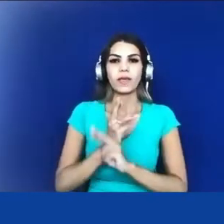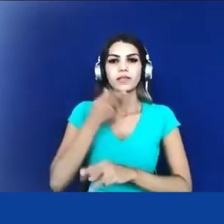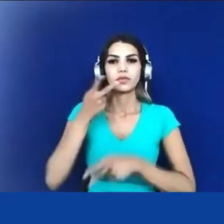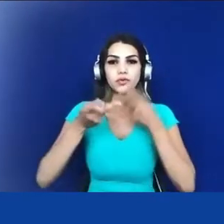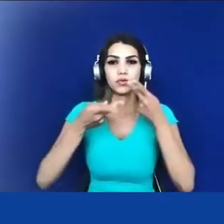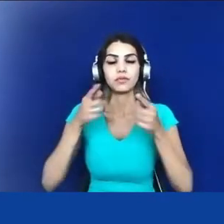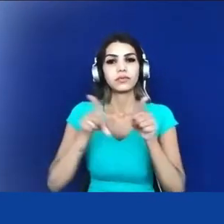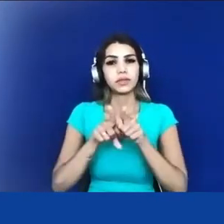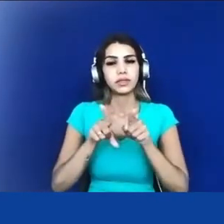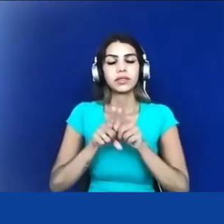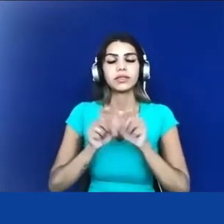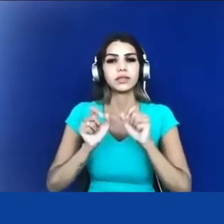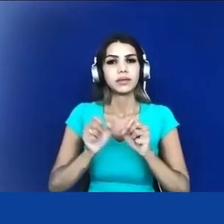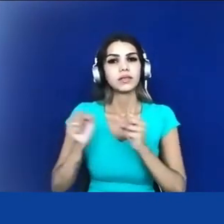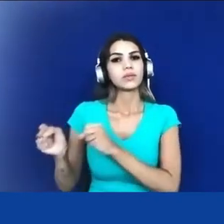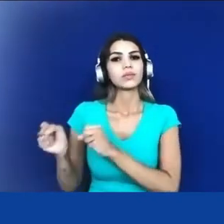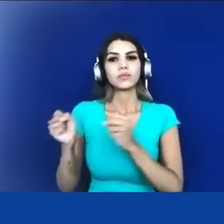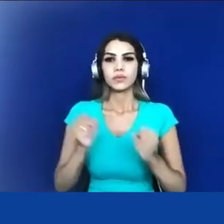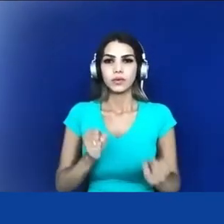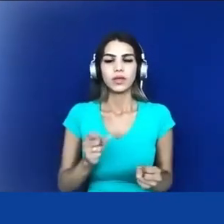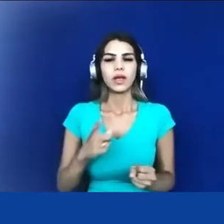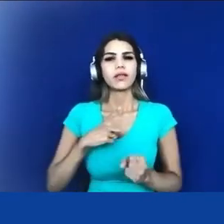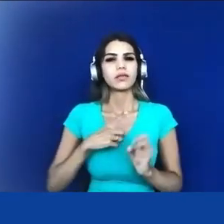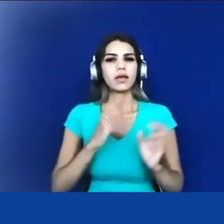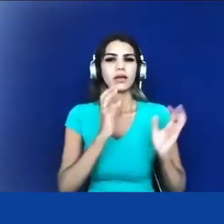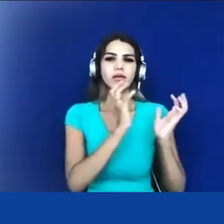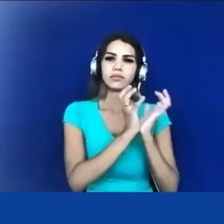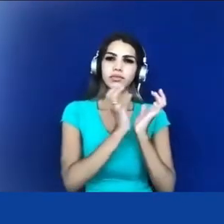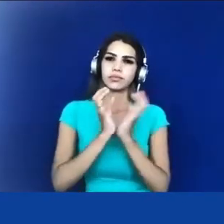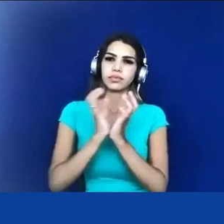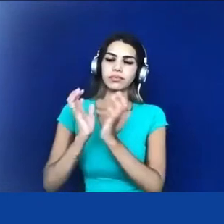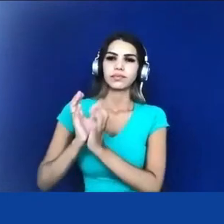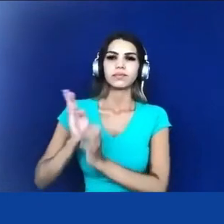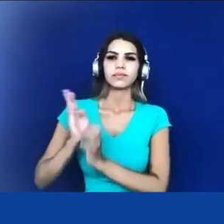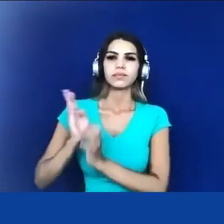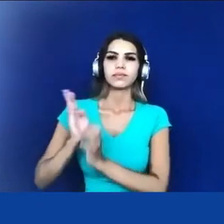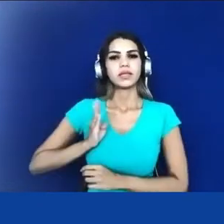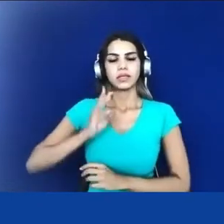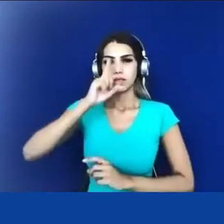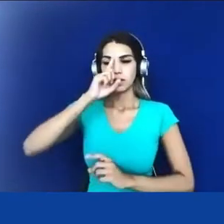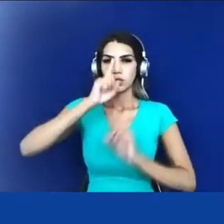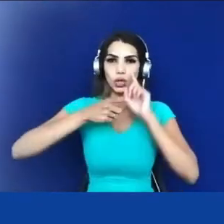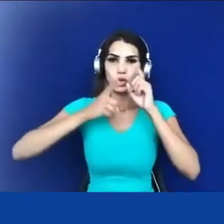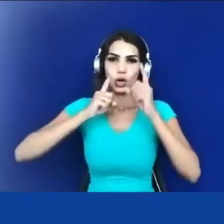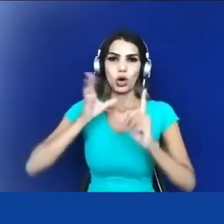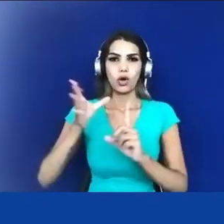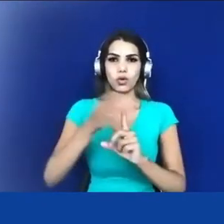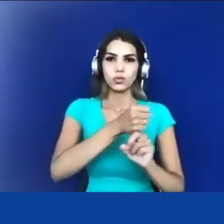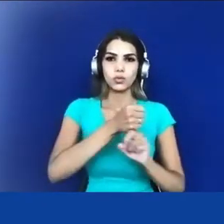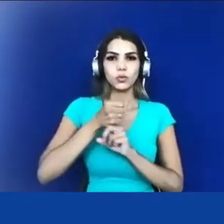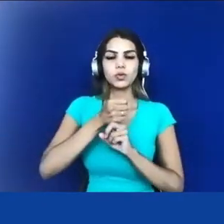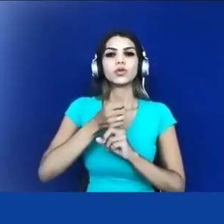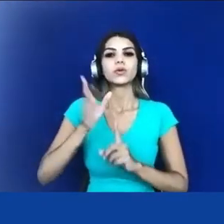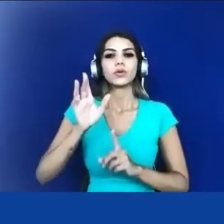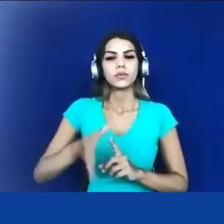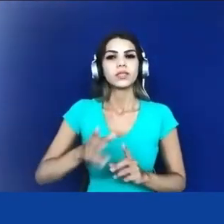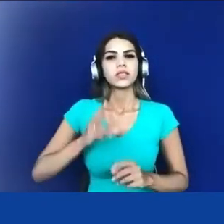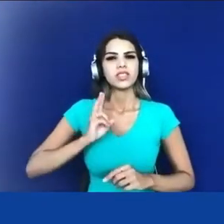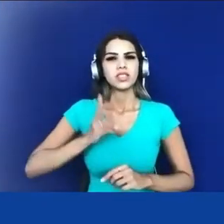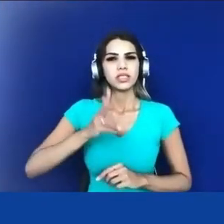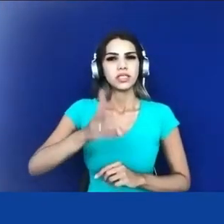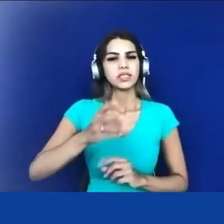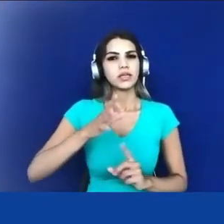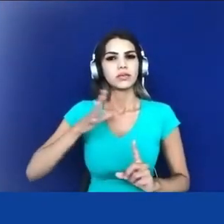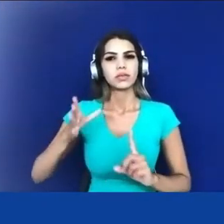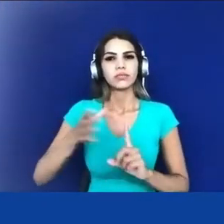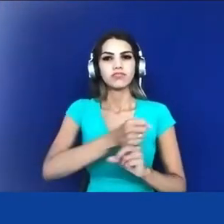temos aí também elites e classes dominantes que sempre estiveram à frente dessa dominação com relação